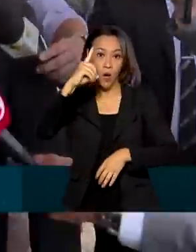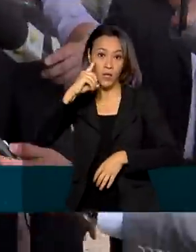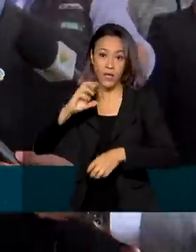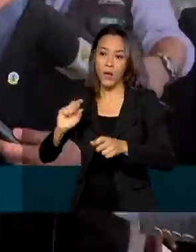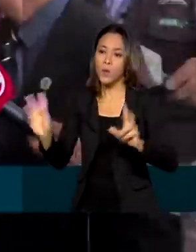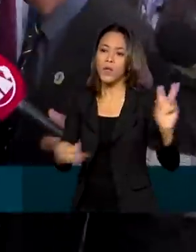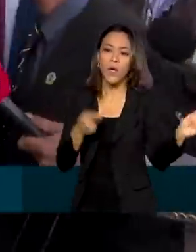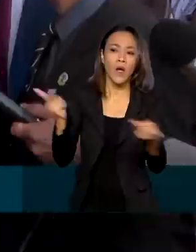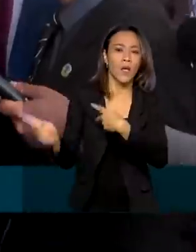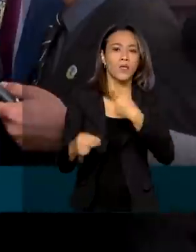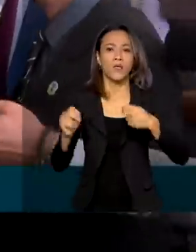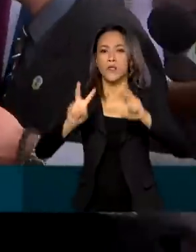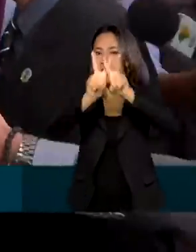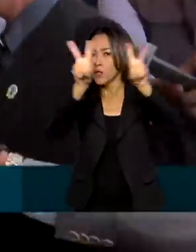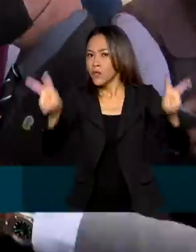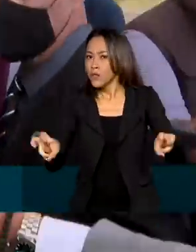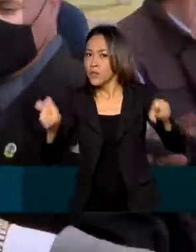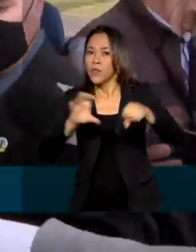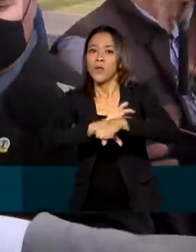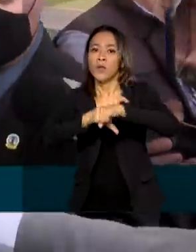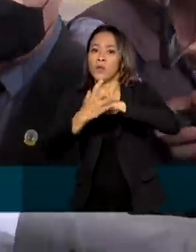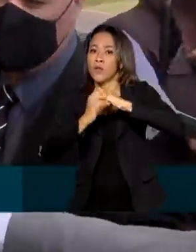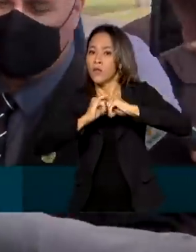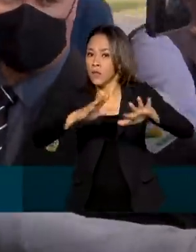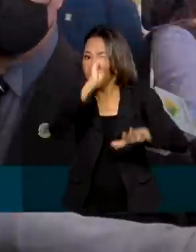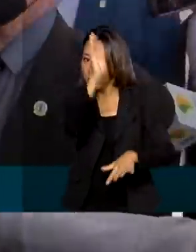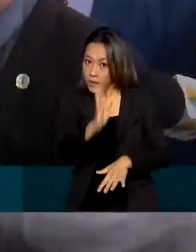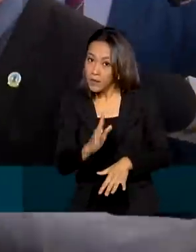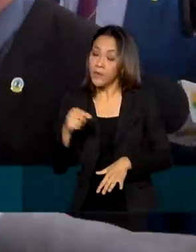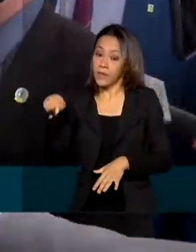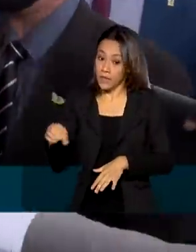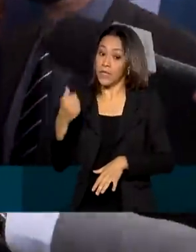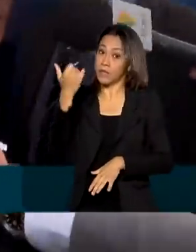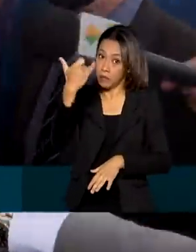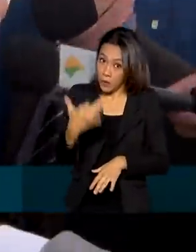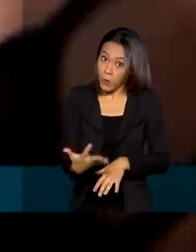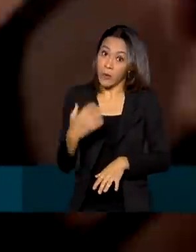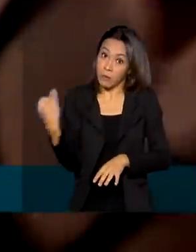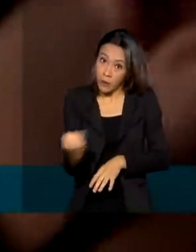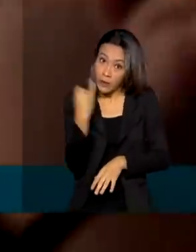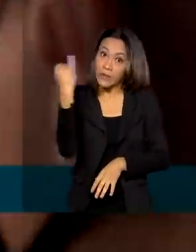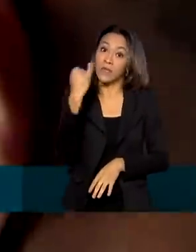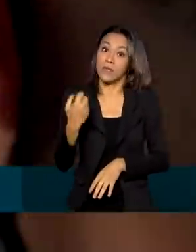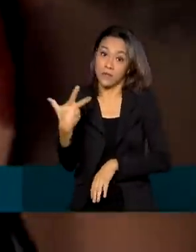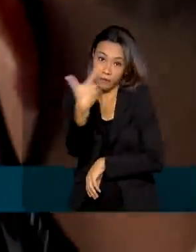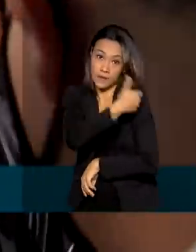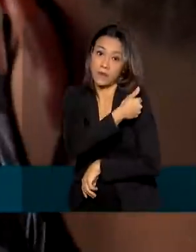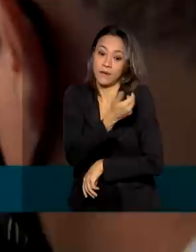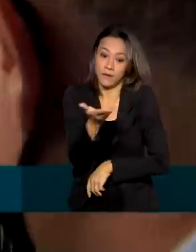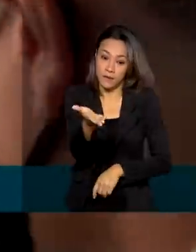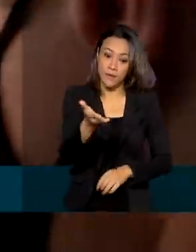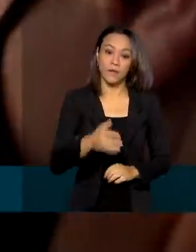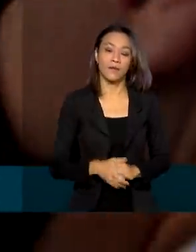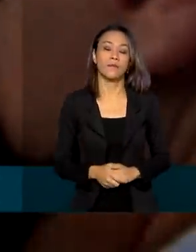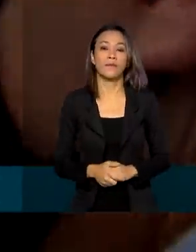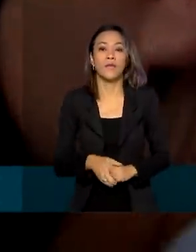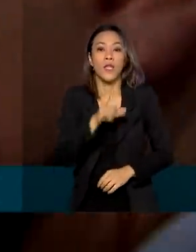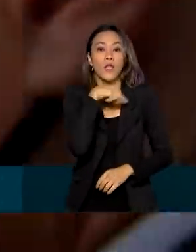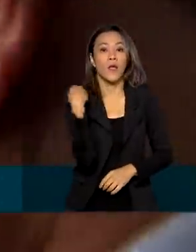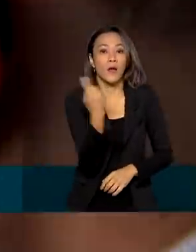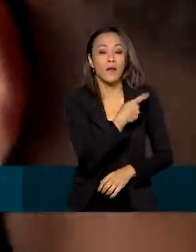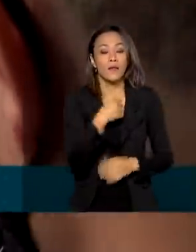O presidente voltou a falar sobre a importância desses esforços na vacinação. O que nós queremos juntos é